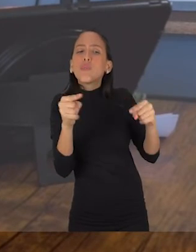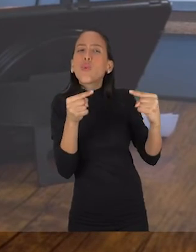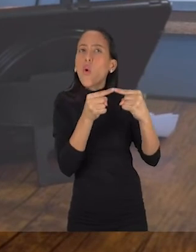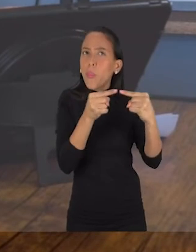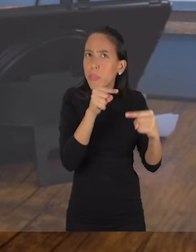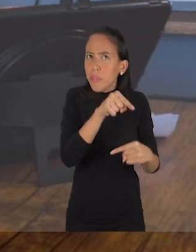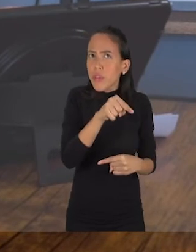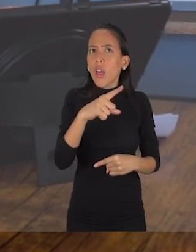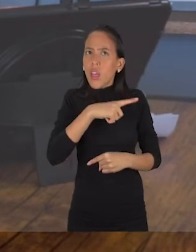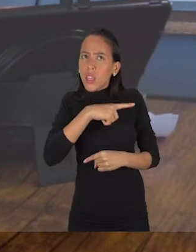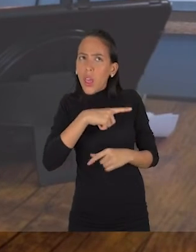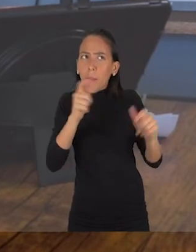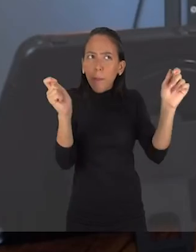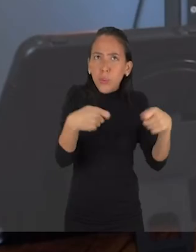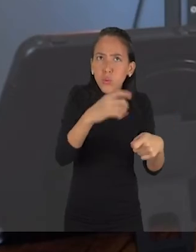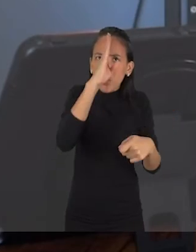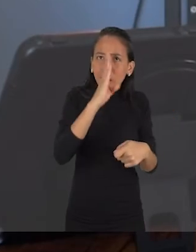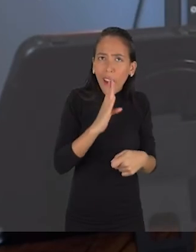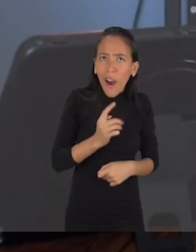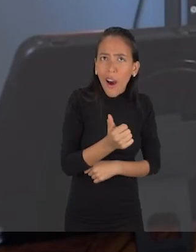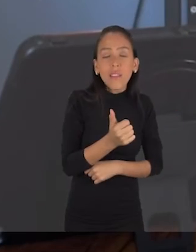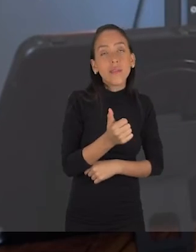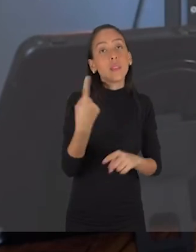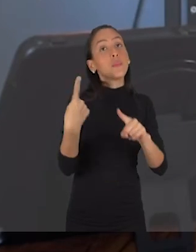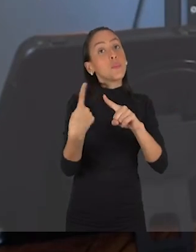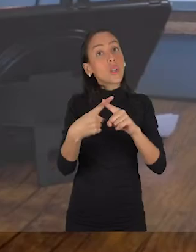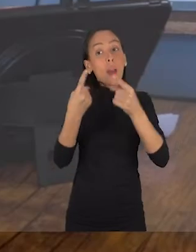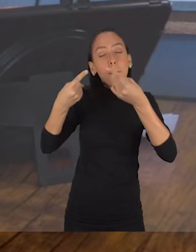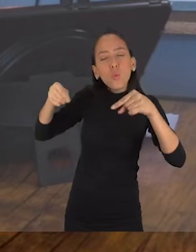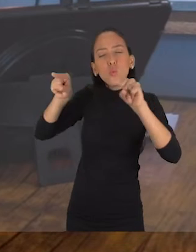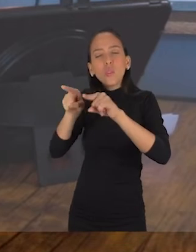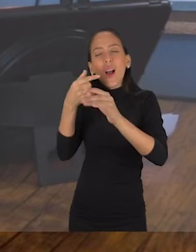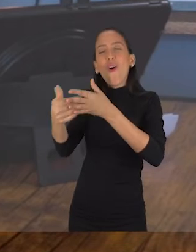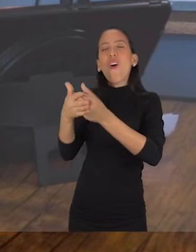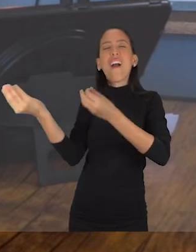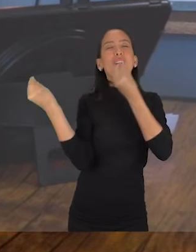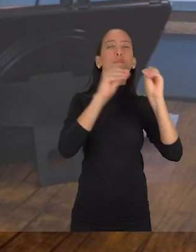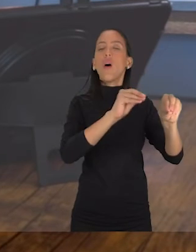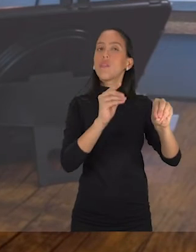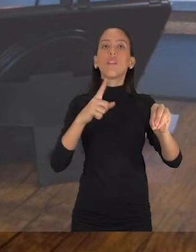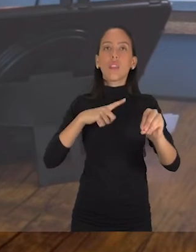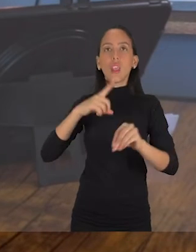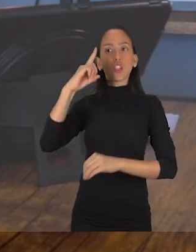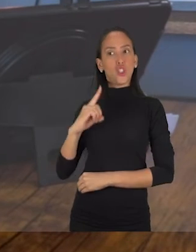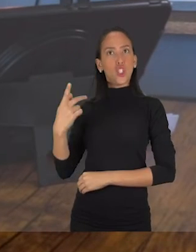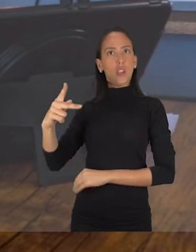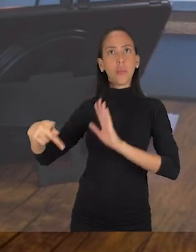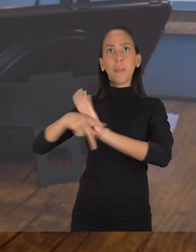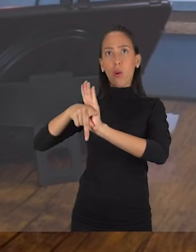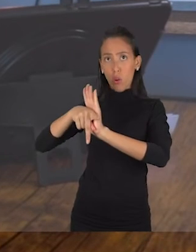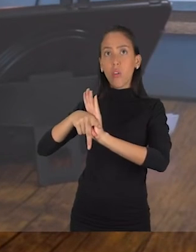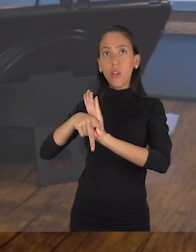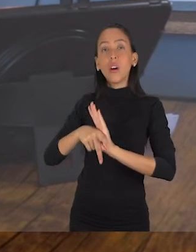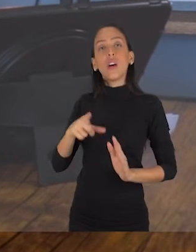disponível gratuitamente ou não. Música tem direito autoral. Atualmente, a gente encontra na internet vários bancos de